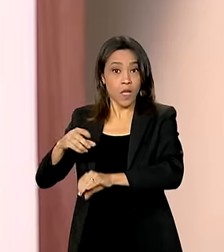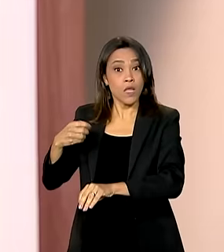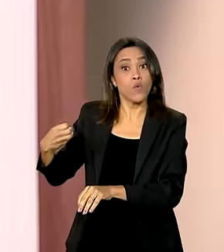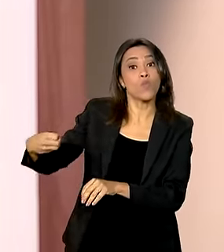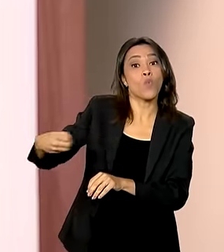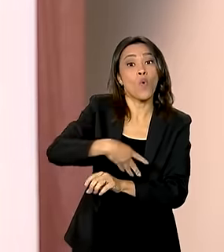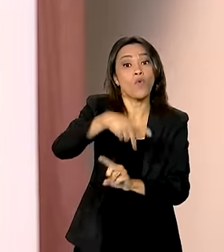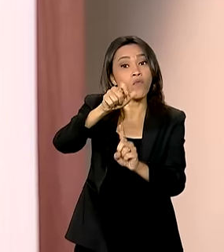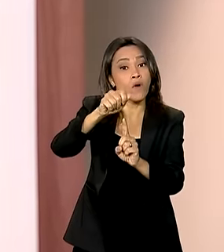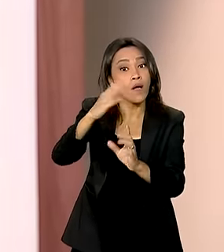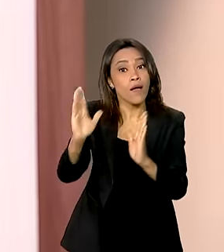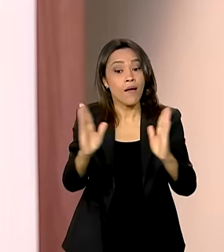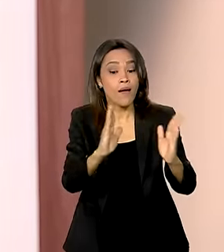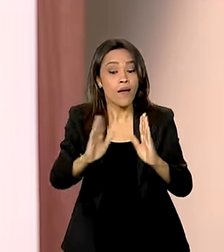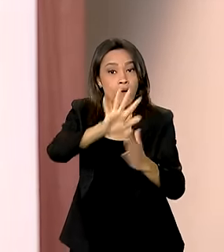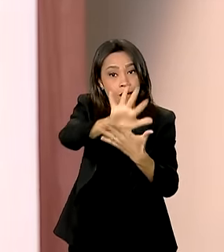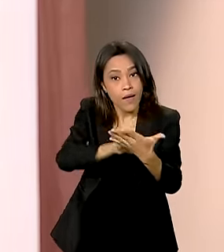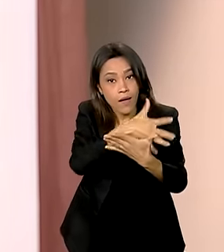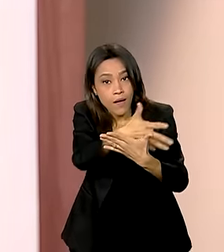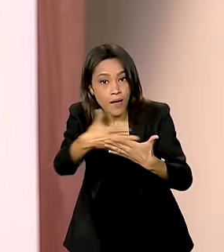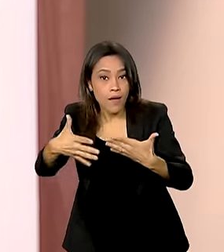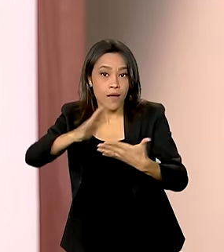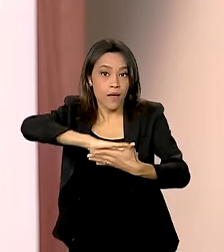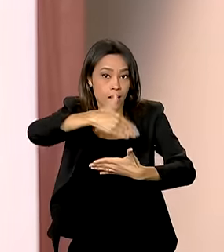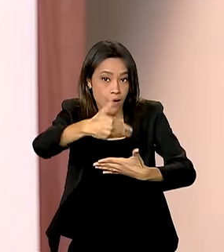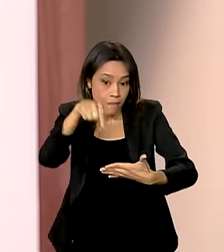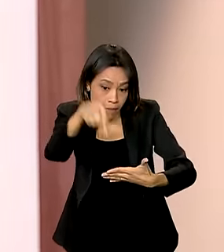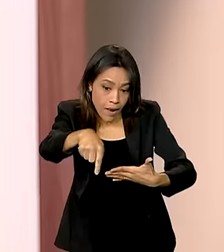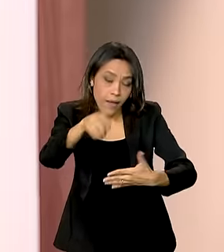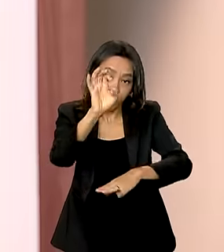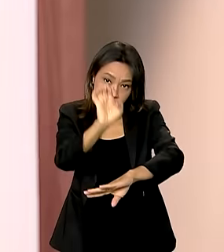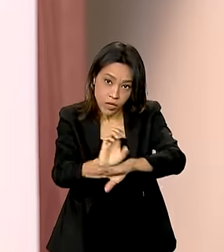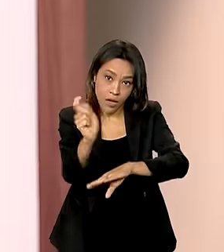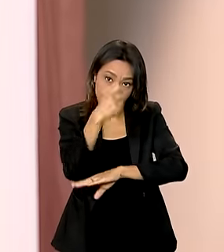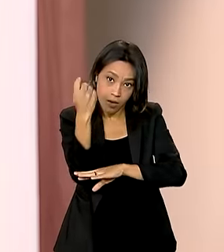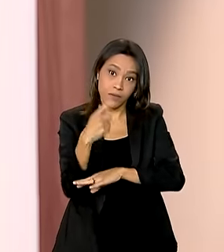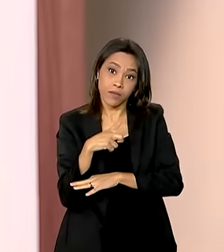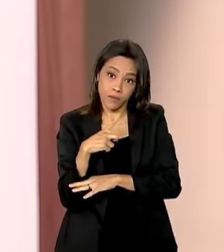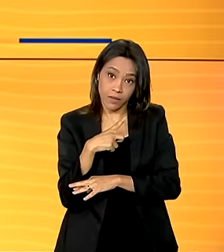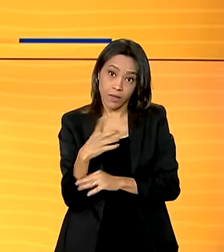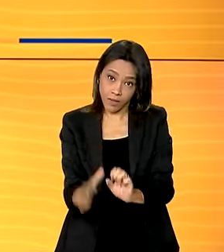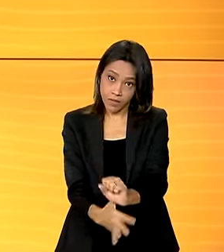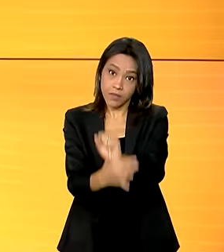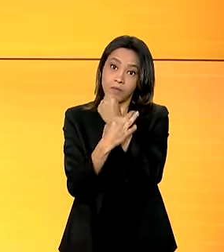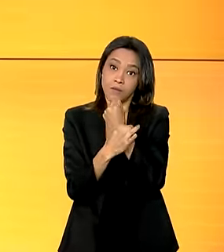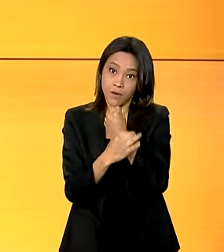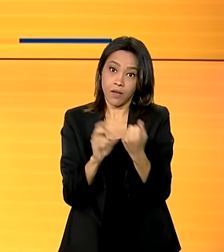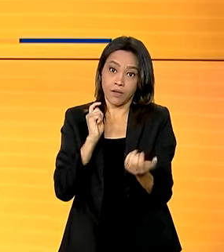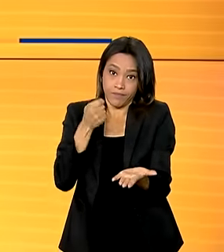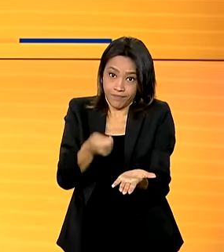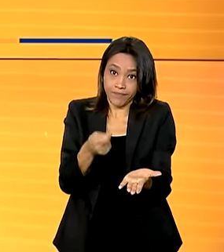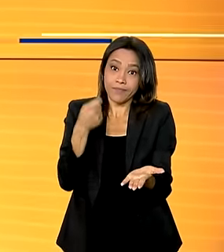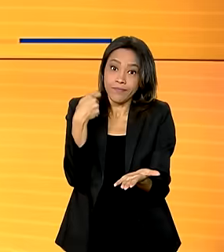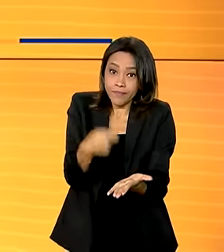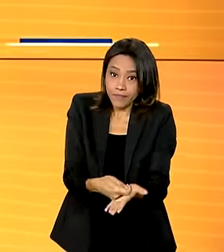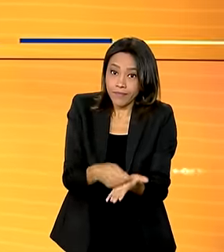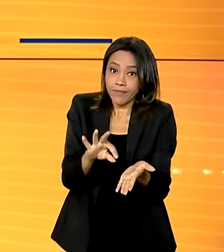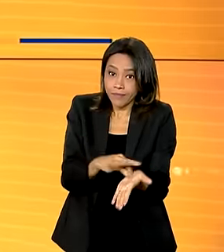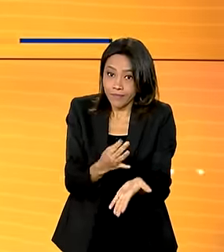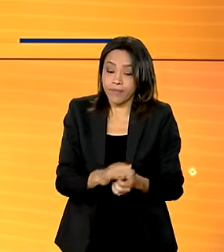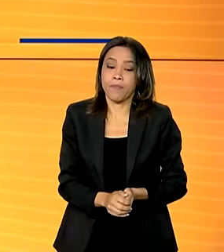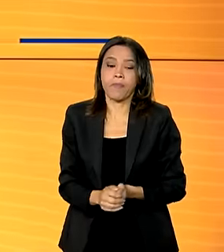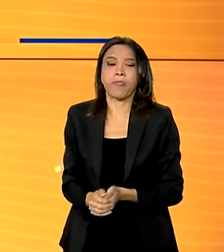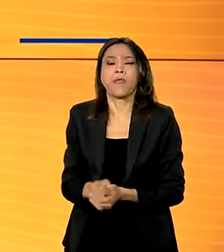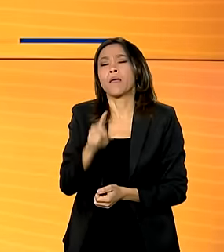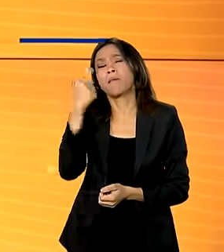esse público, que também terá isenção da taxa de inscrição garantida. Imagine construir uma escola